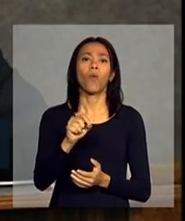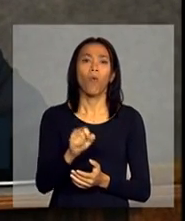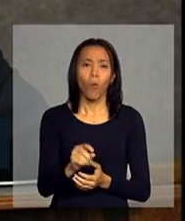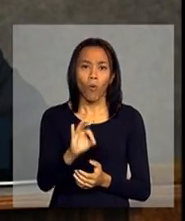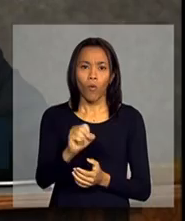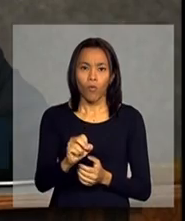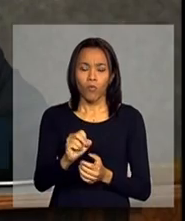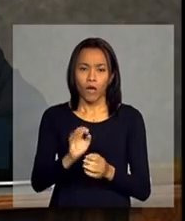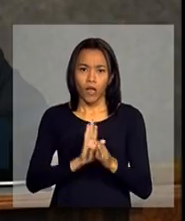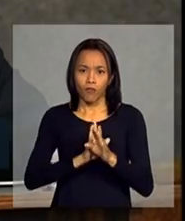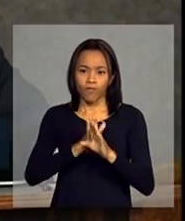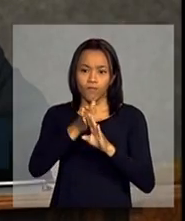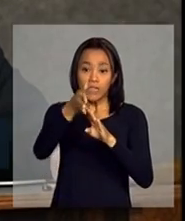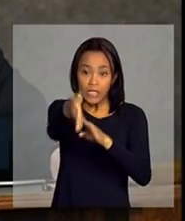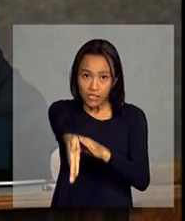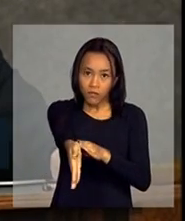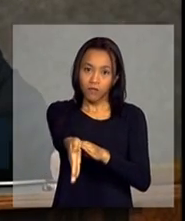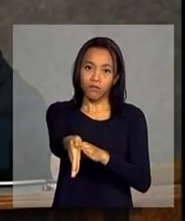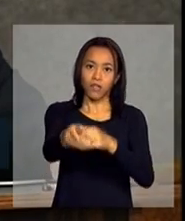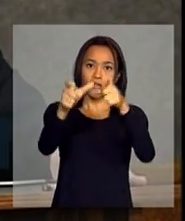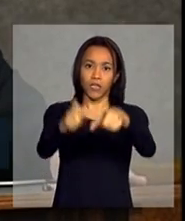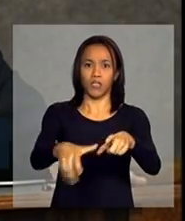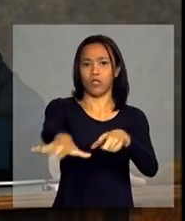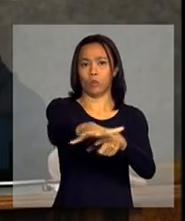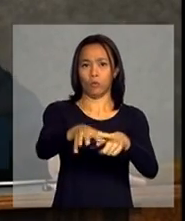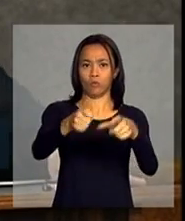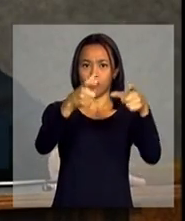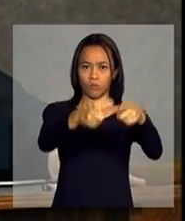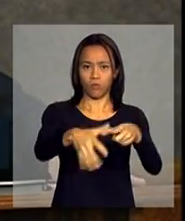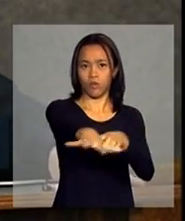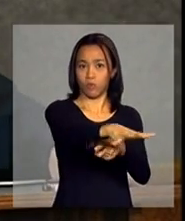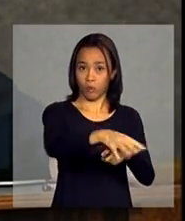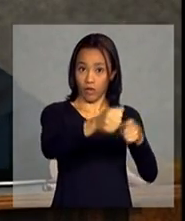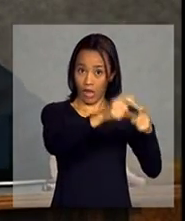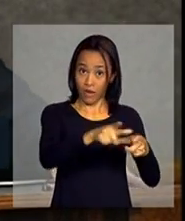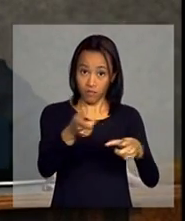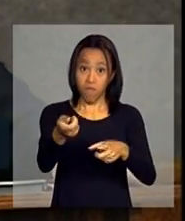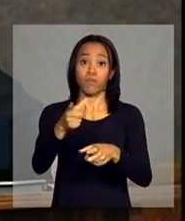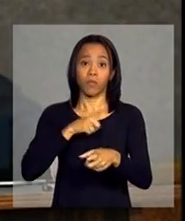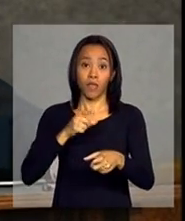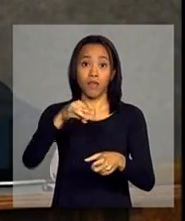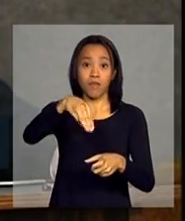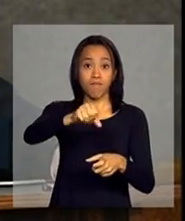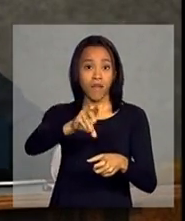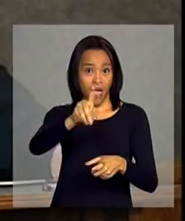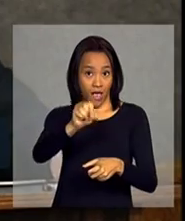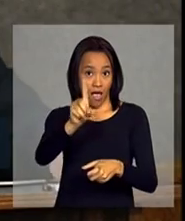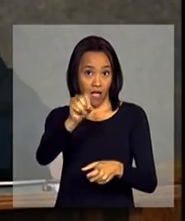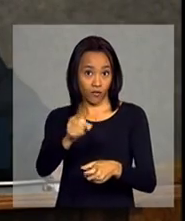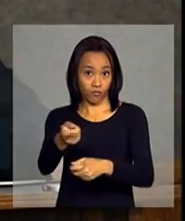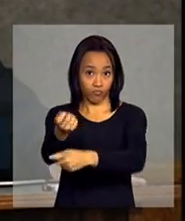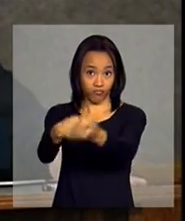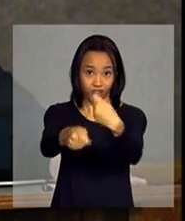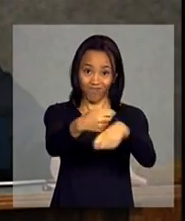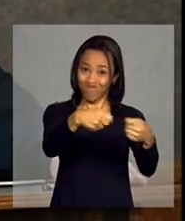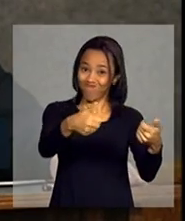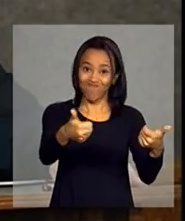espaços onde as atividades de mercados são ineficazes,